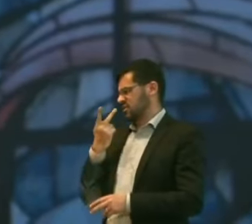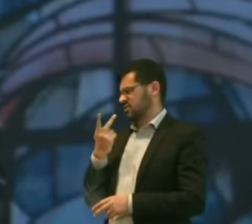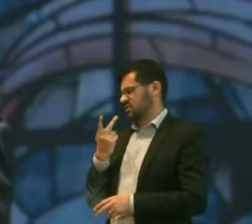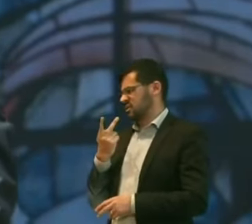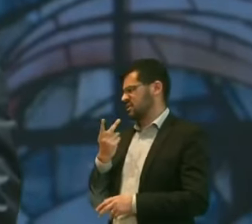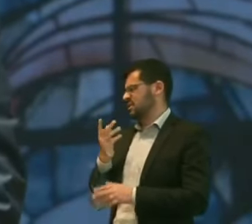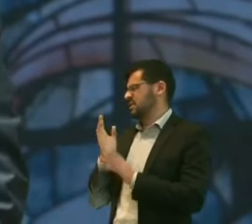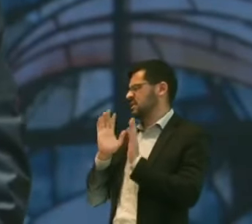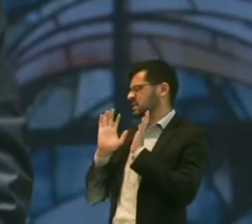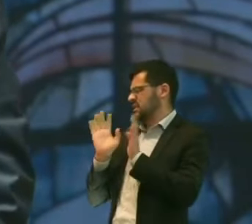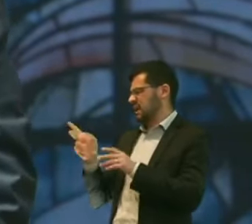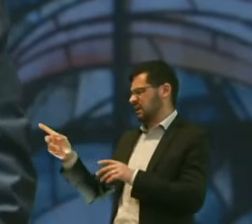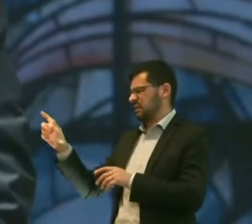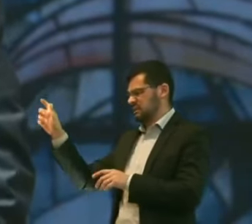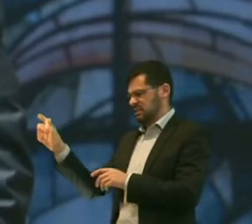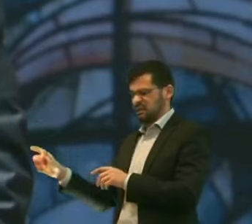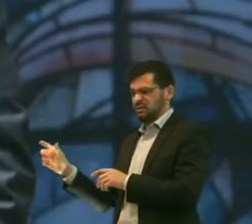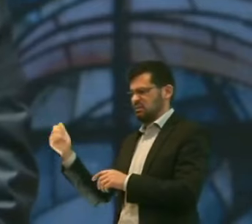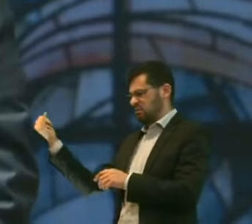Já vi esse negócio